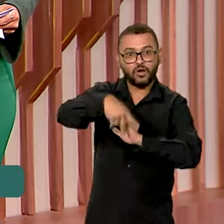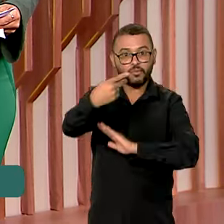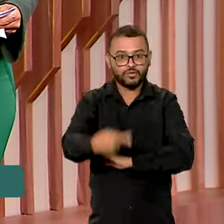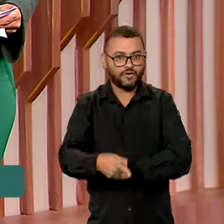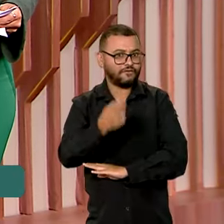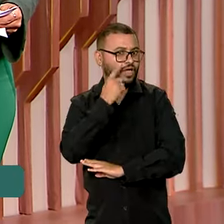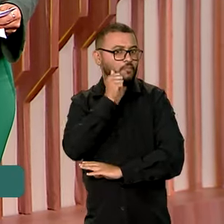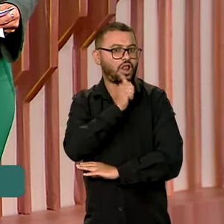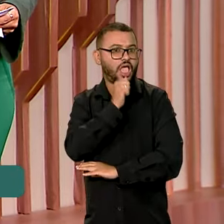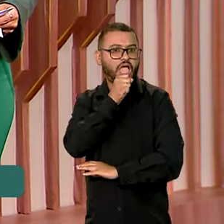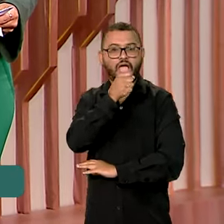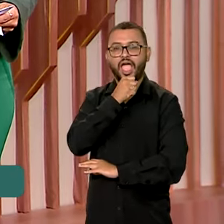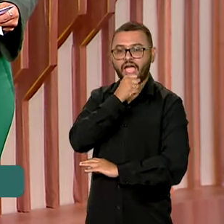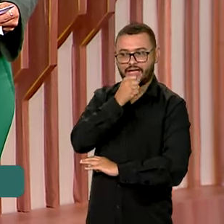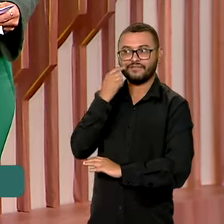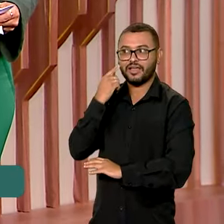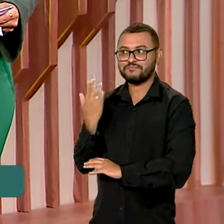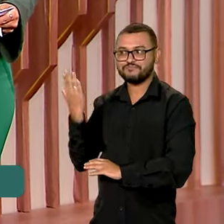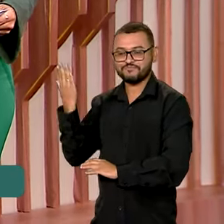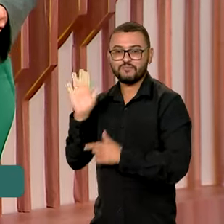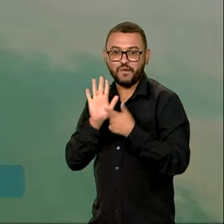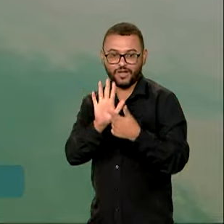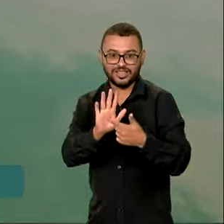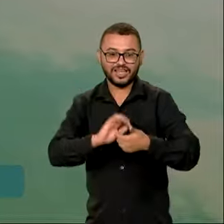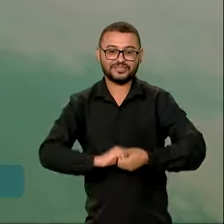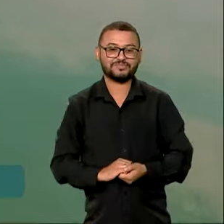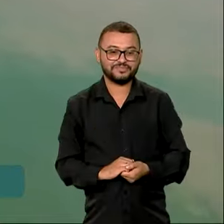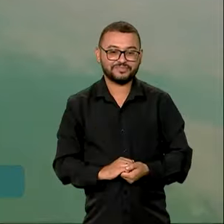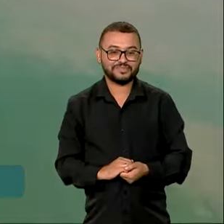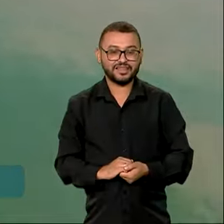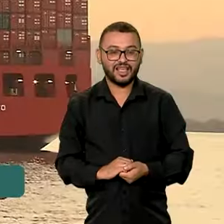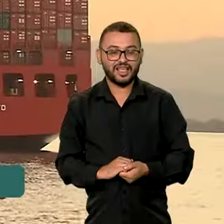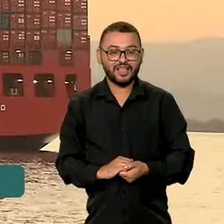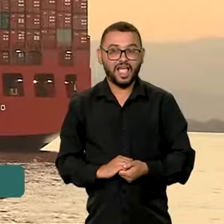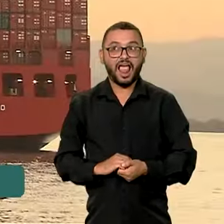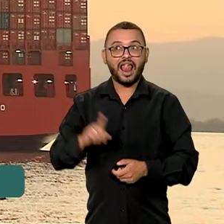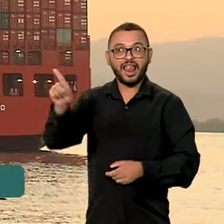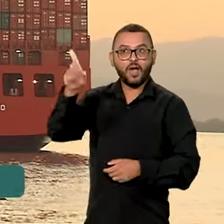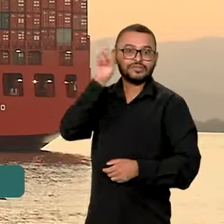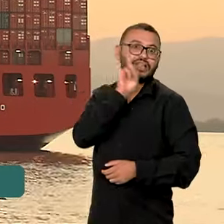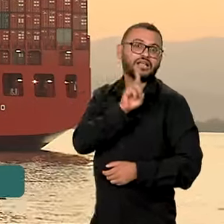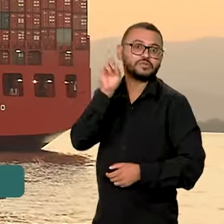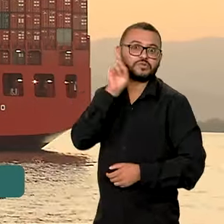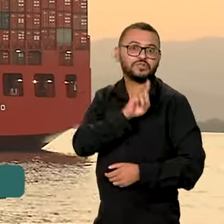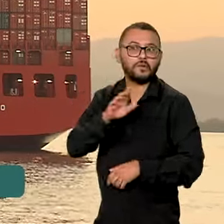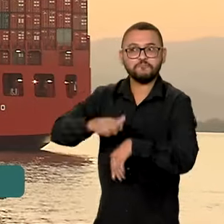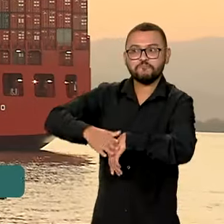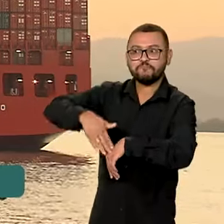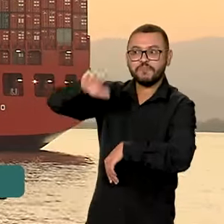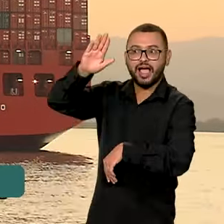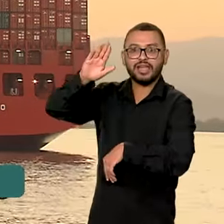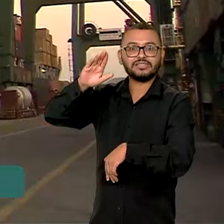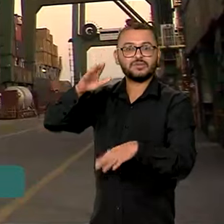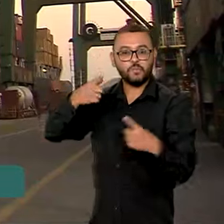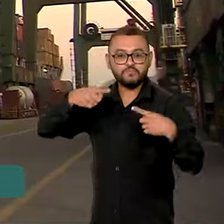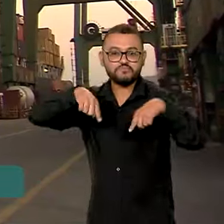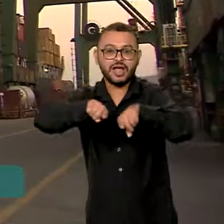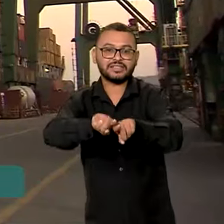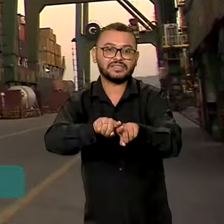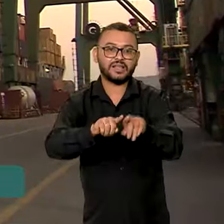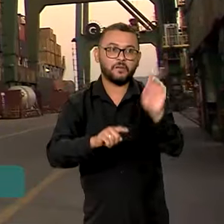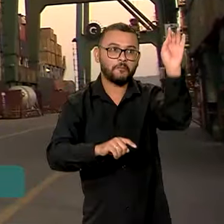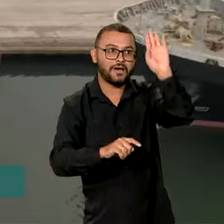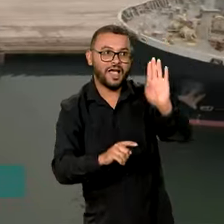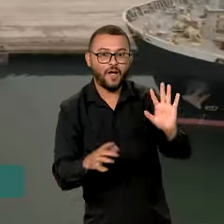A repórter Cleide Lopes mostra como foi. Os Estados Unidos são o segundo maior parceiro comercial do